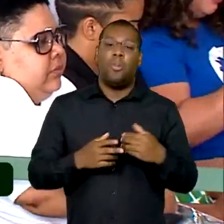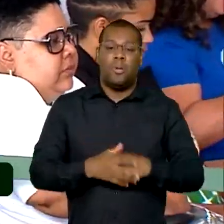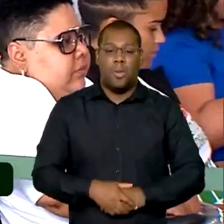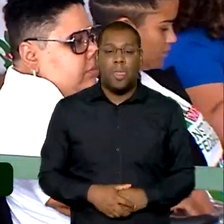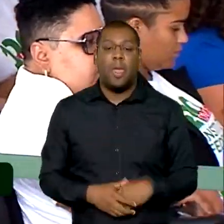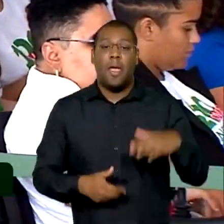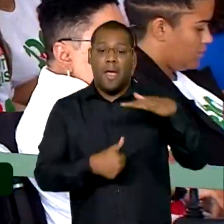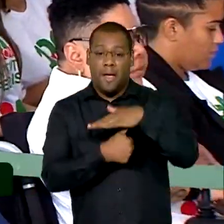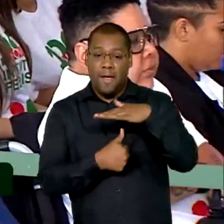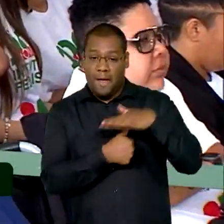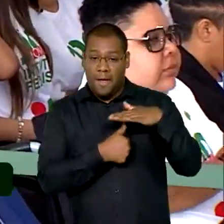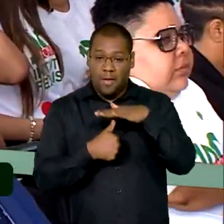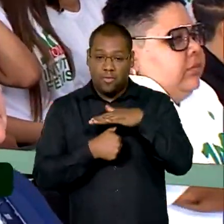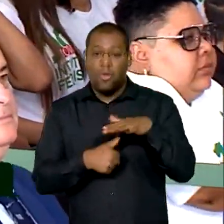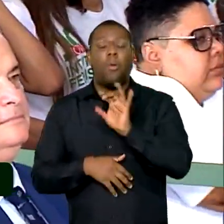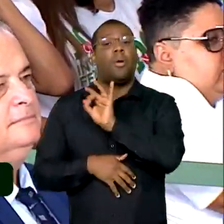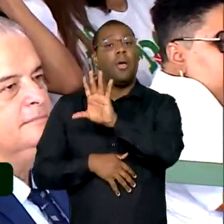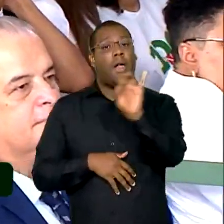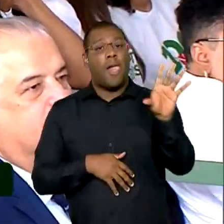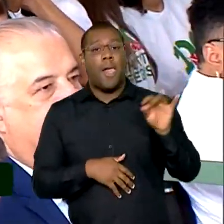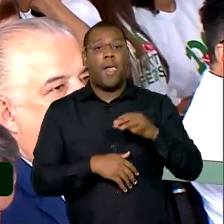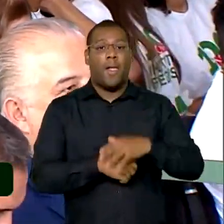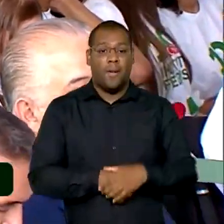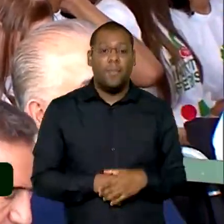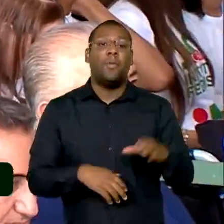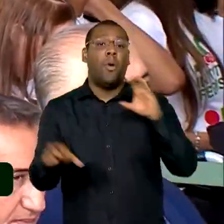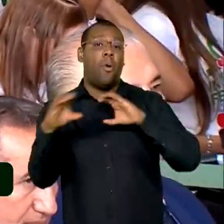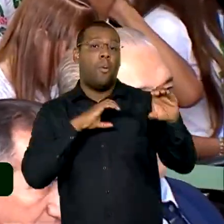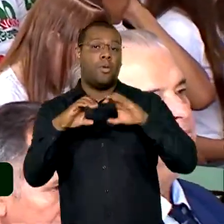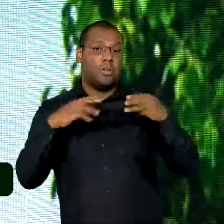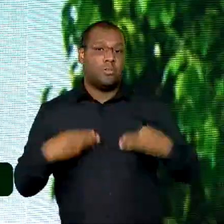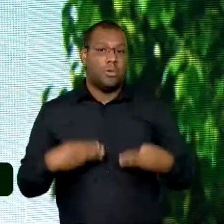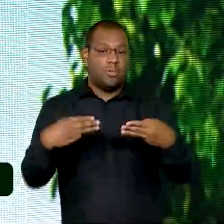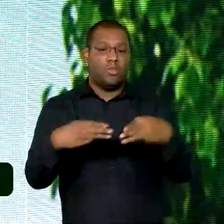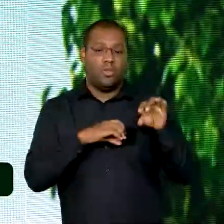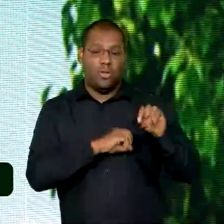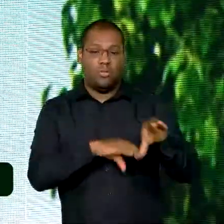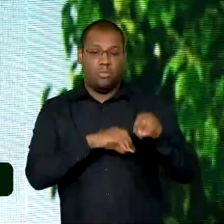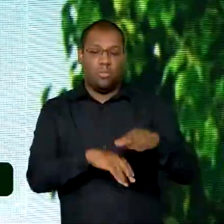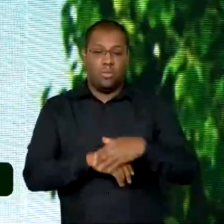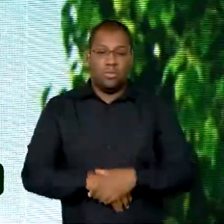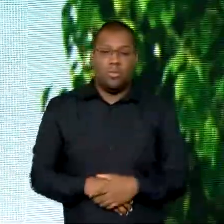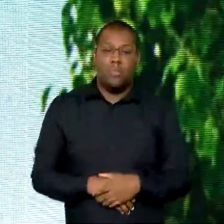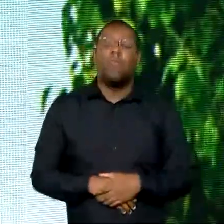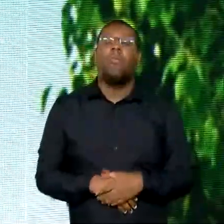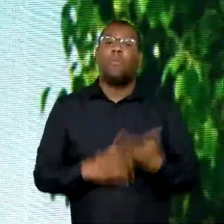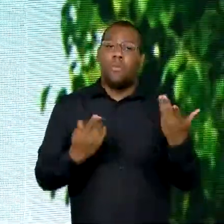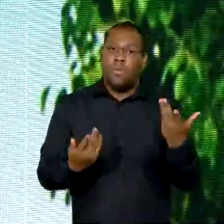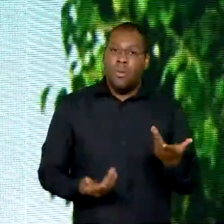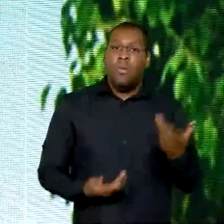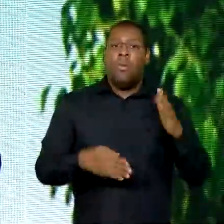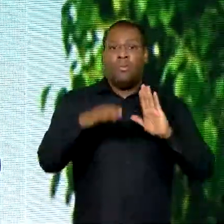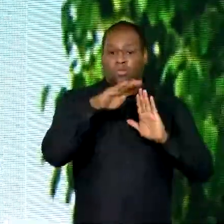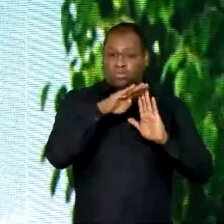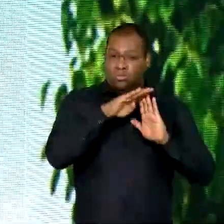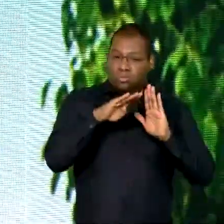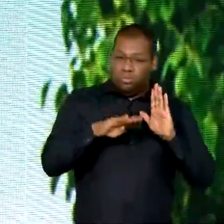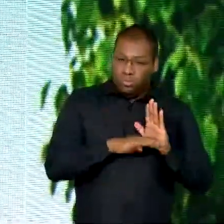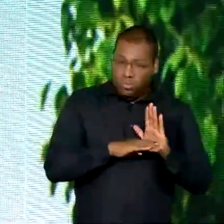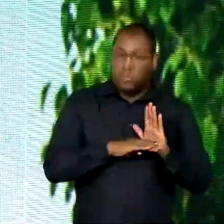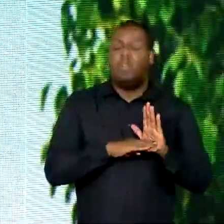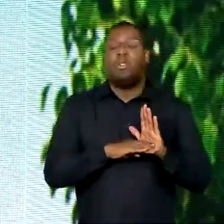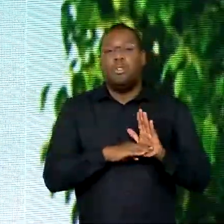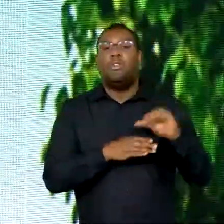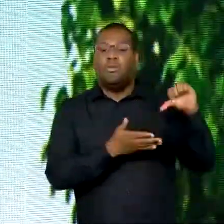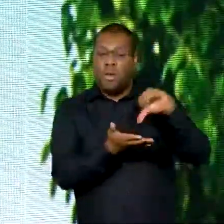reitor e cada reitor está dialogando com o MEC para colocar suas prioridades, as suas necessidades para cada